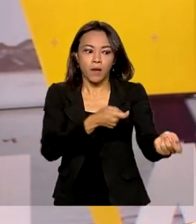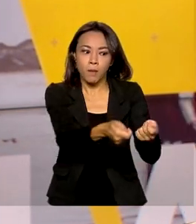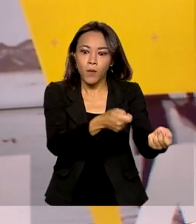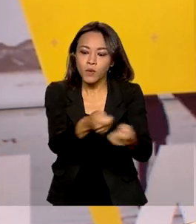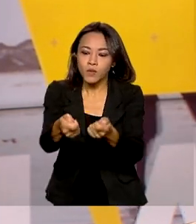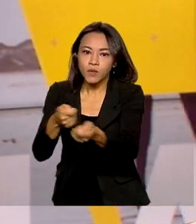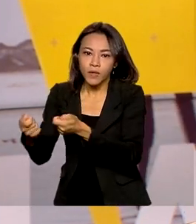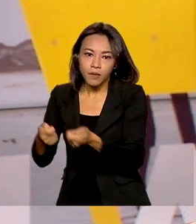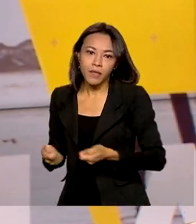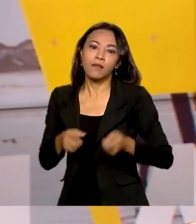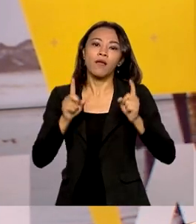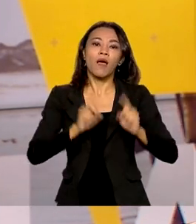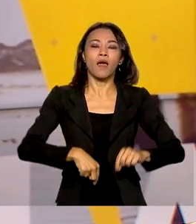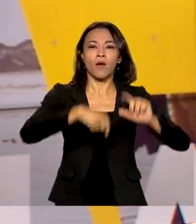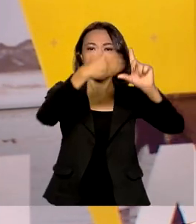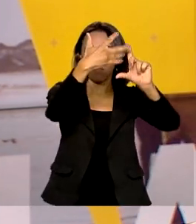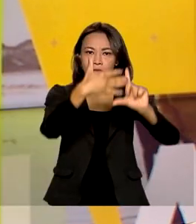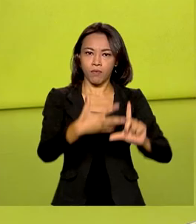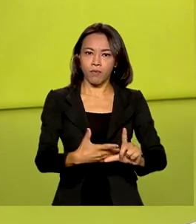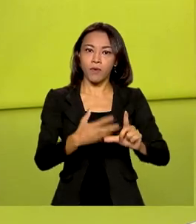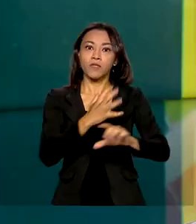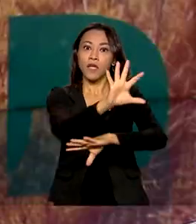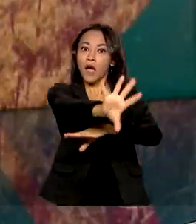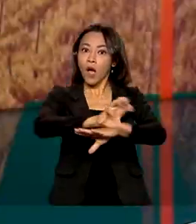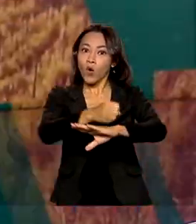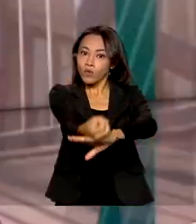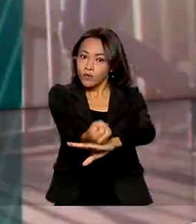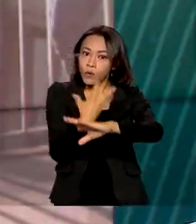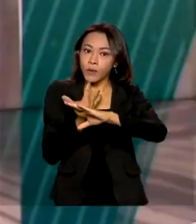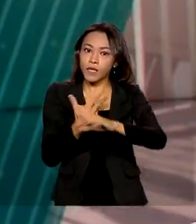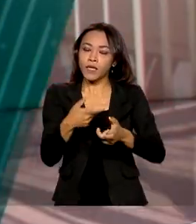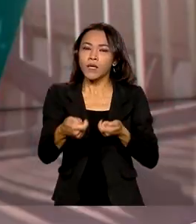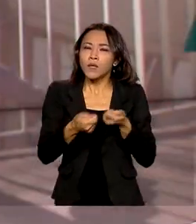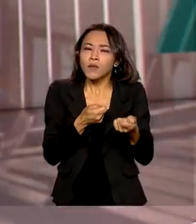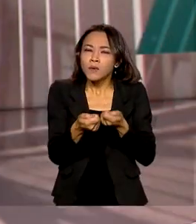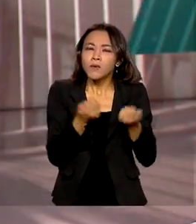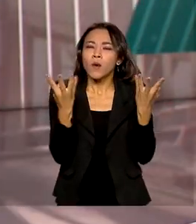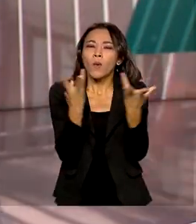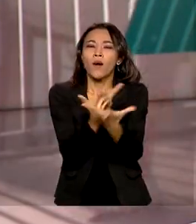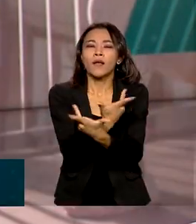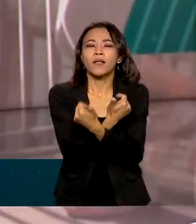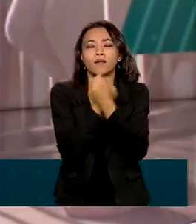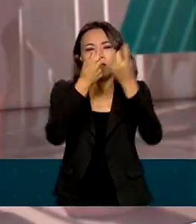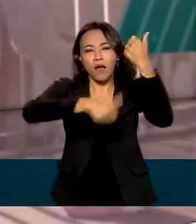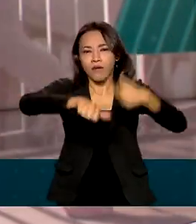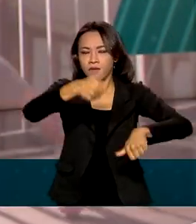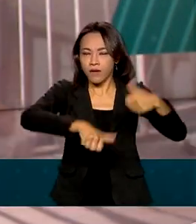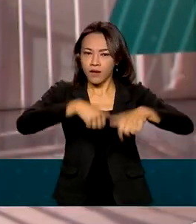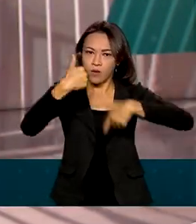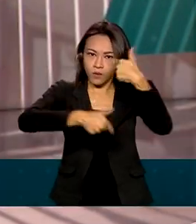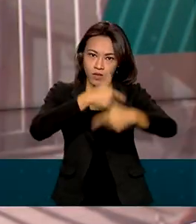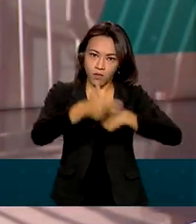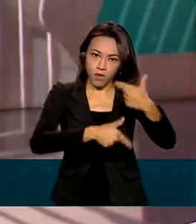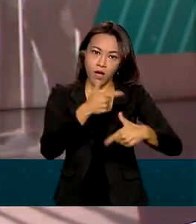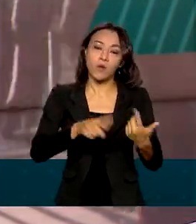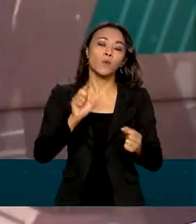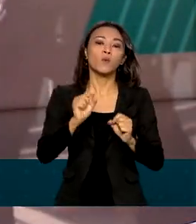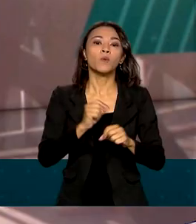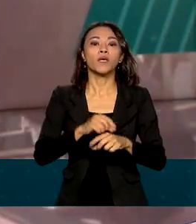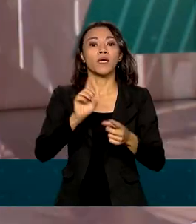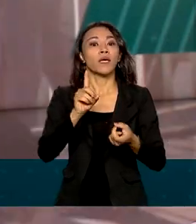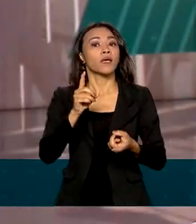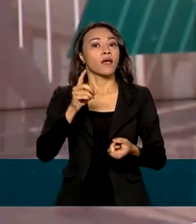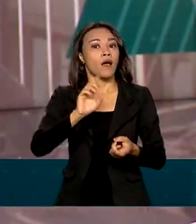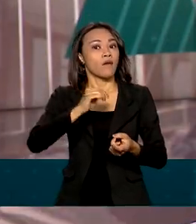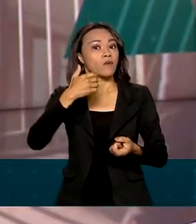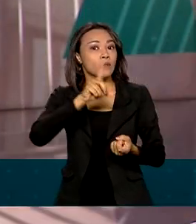O painel de qualidade de atendimento da Ouvidoria Nacional de Direitos Humanos irá avaliar o trabalho desenvolvidos nos canais Disque 100